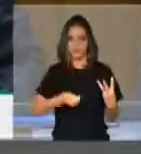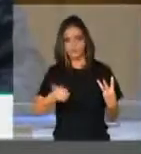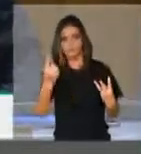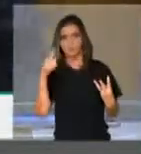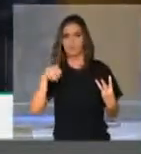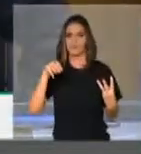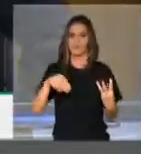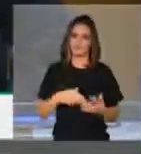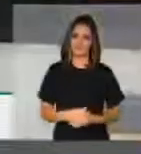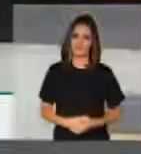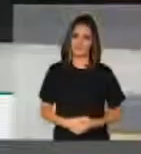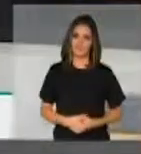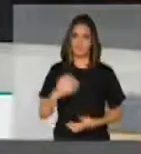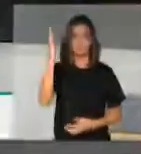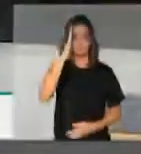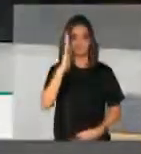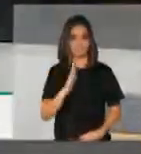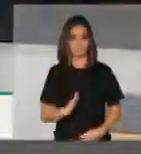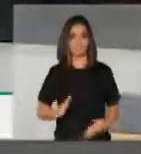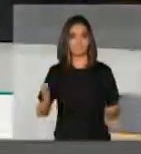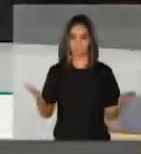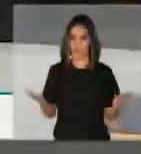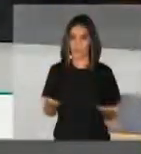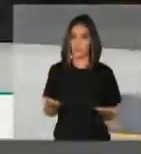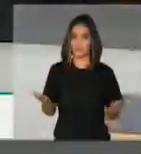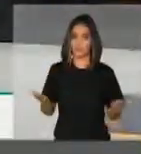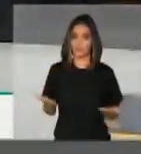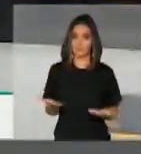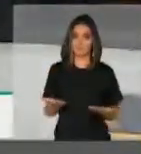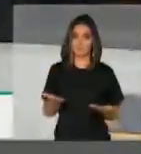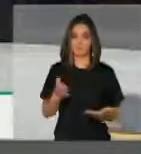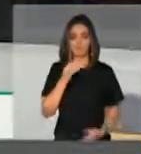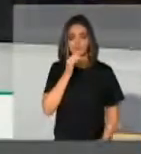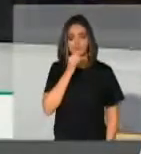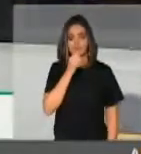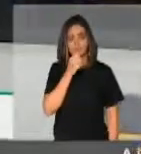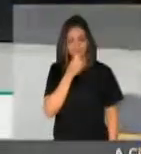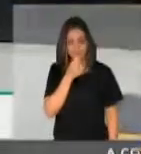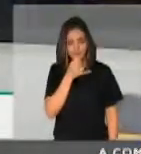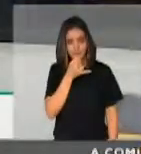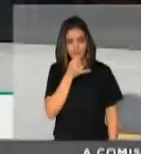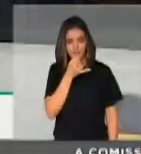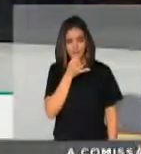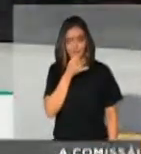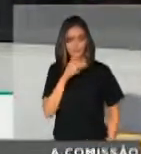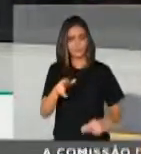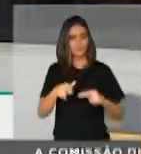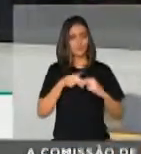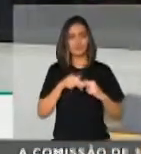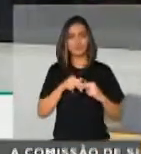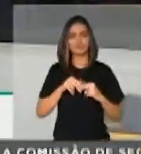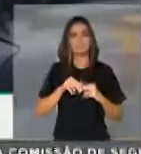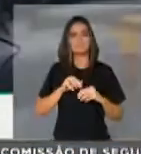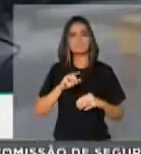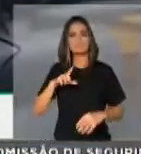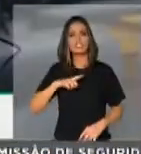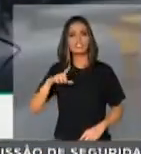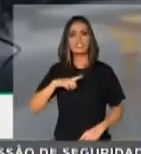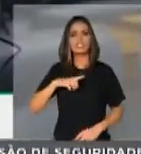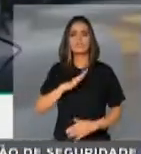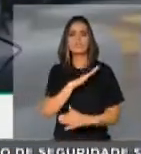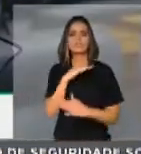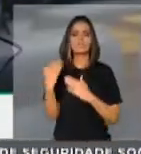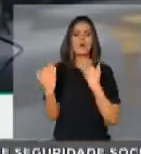Presidente, o Brasil amanheceu muito triste com a morte de todos os que estavam naquela